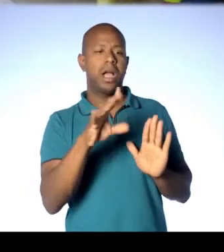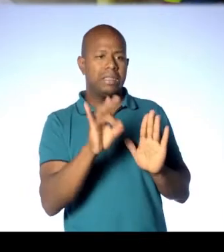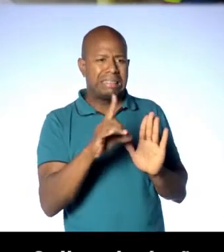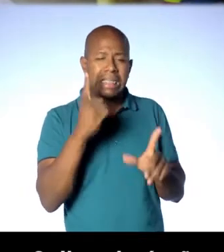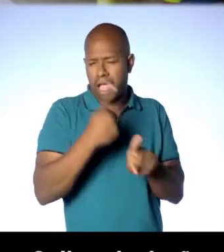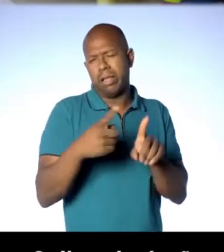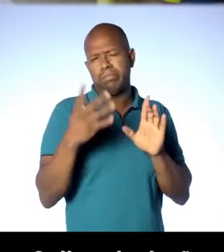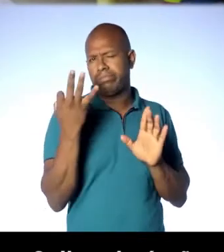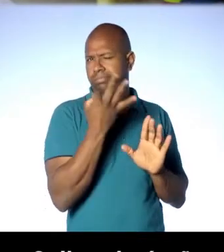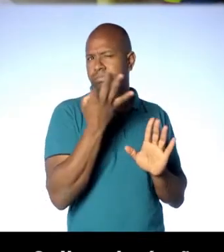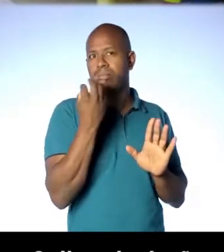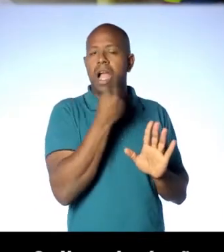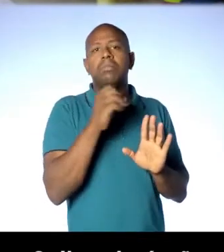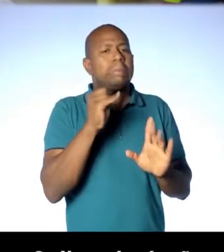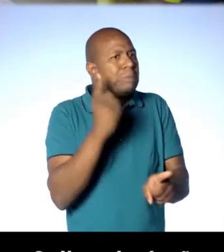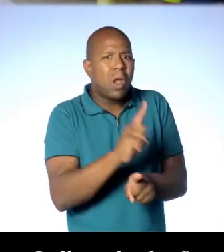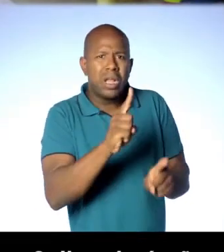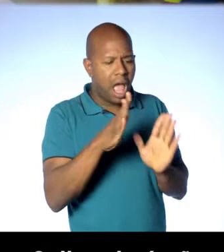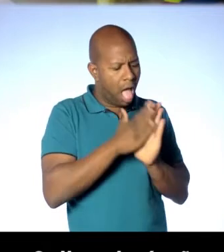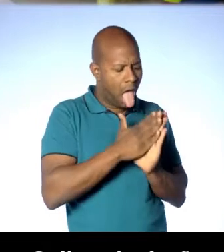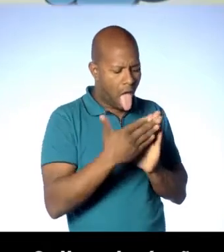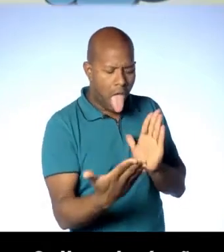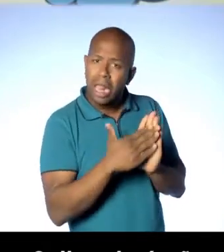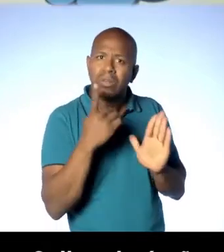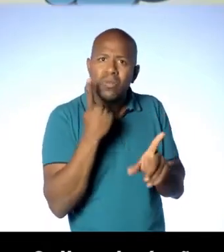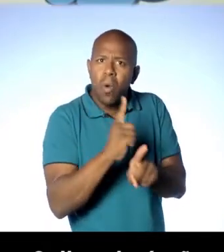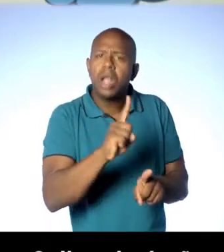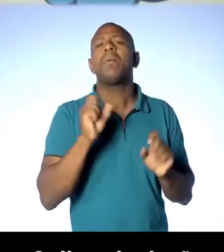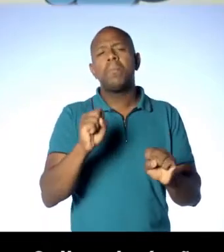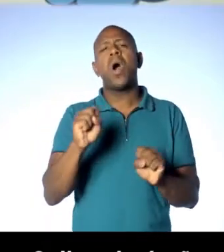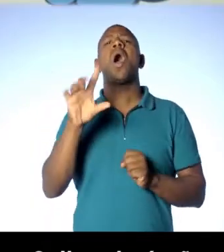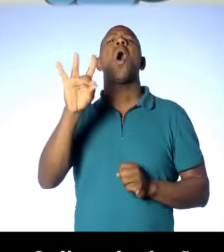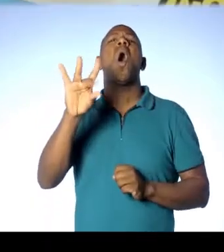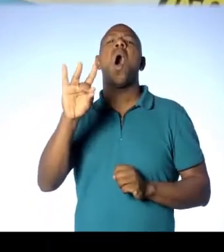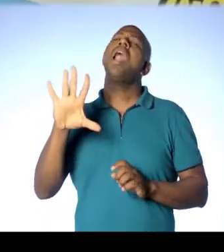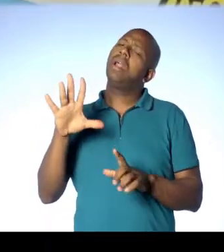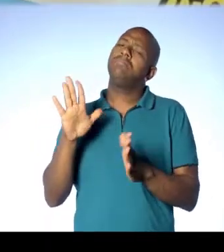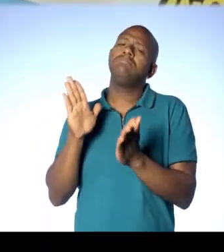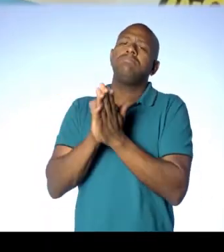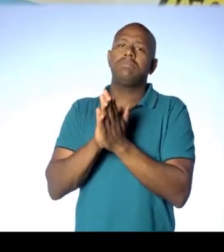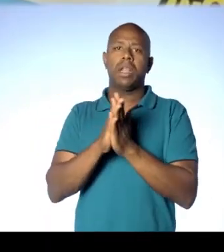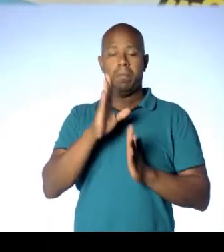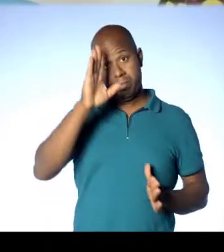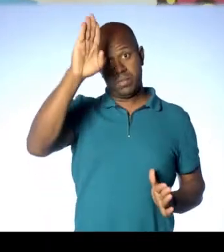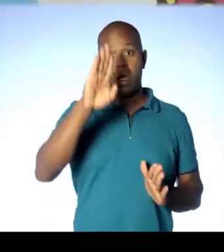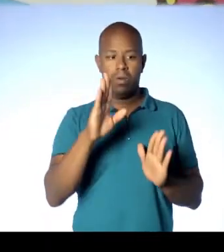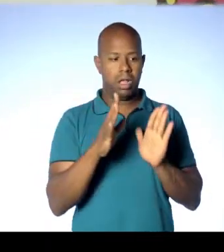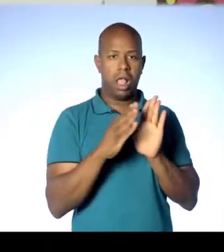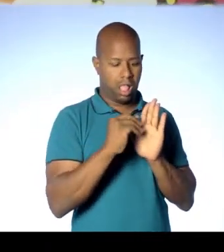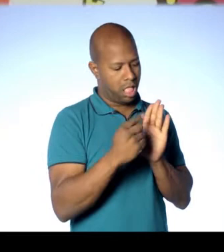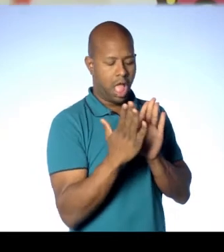não encontrar você pode usar cola ou qualquer fita adesiva para fixar a imagem na sua folha de imã. Com a parte adesivada para cima,